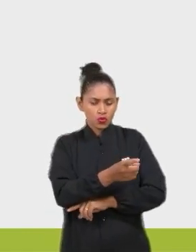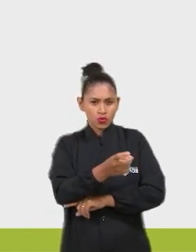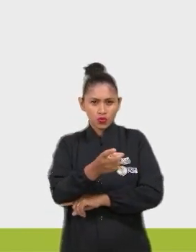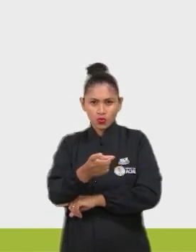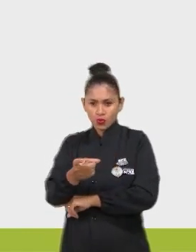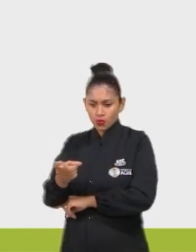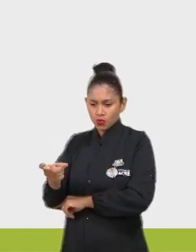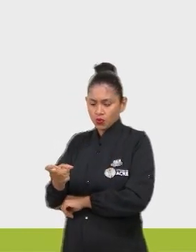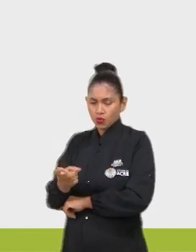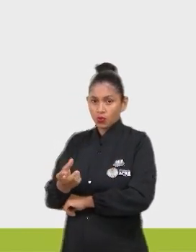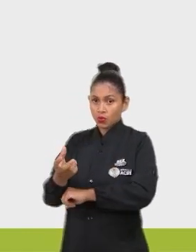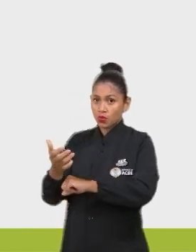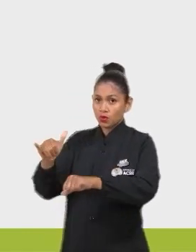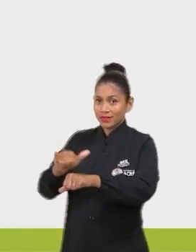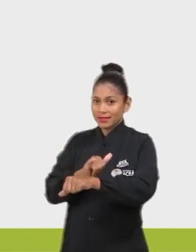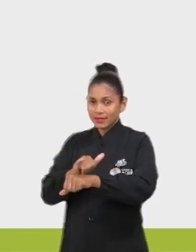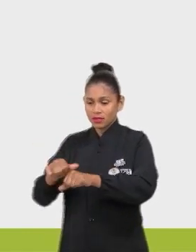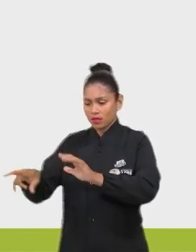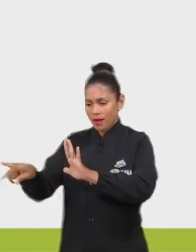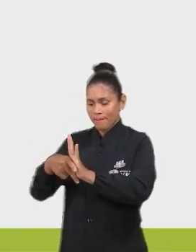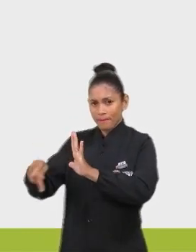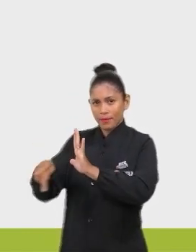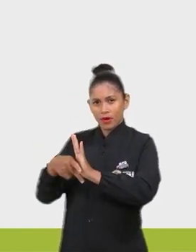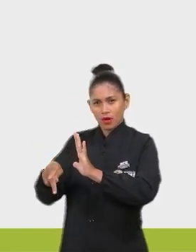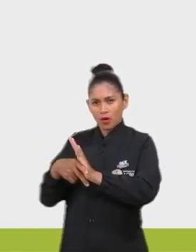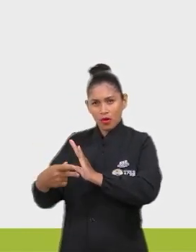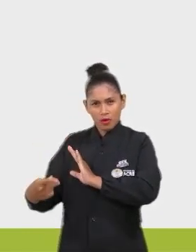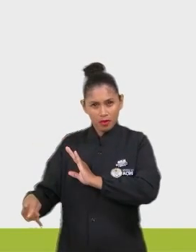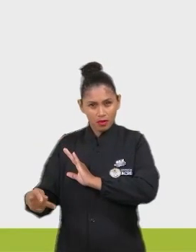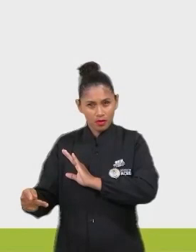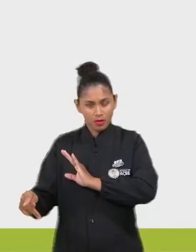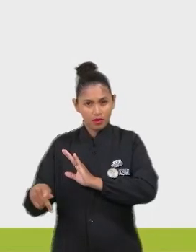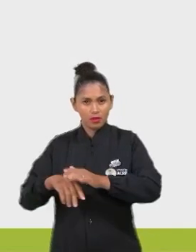técnicas apropriadas e biocidas? Não.